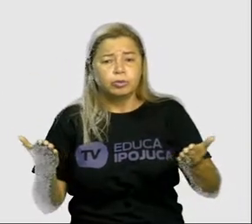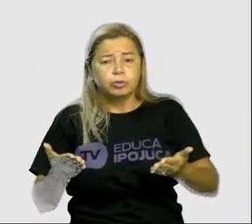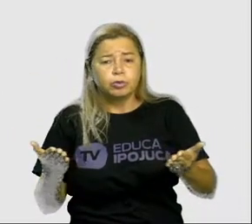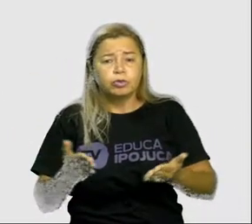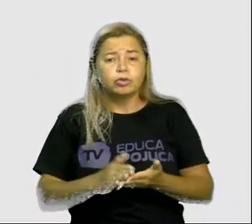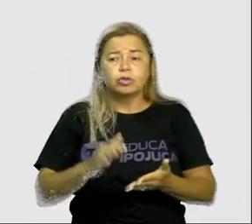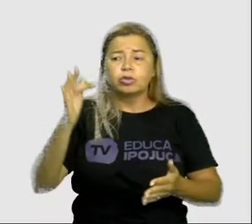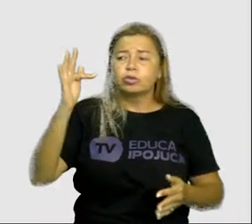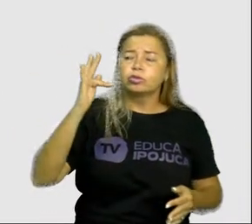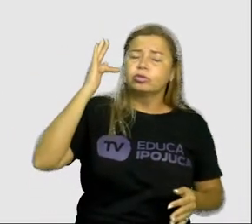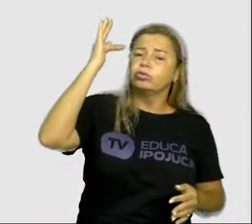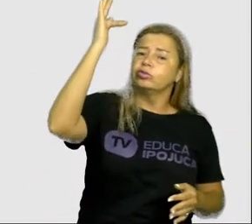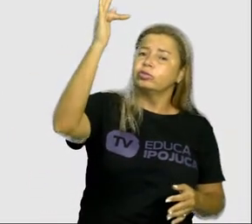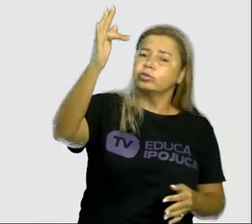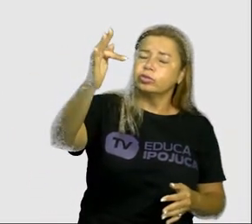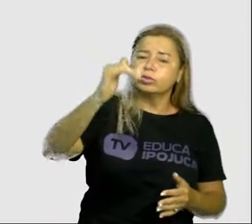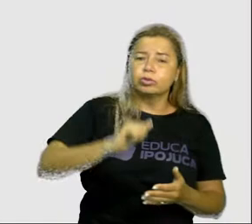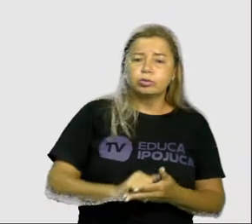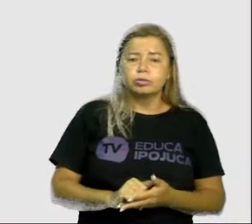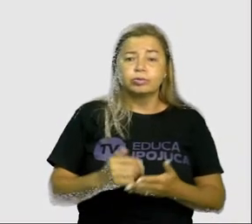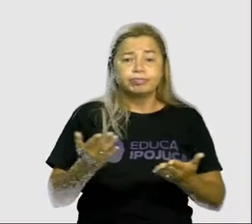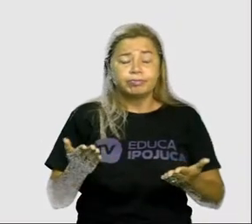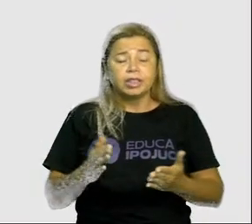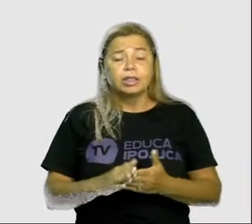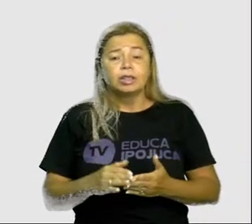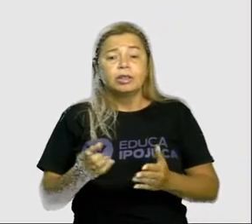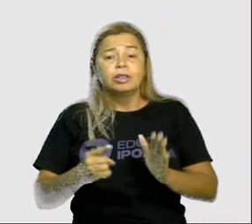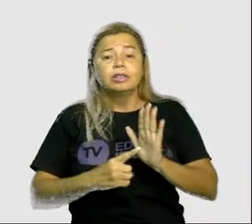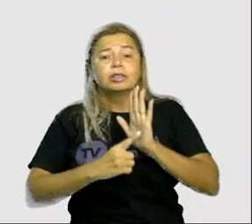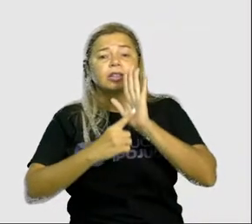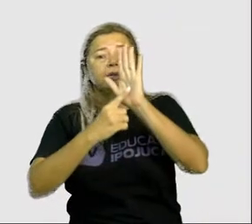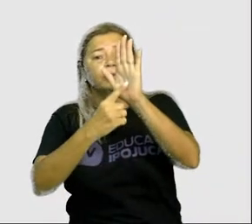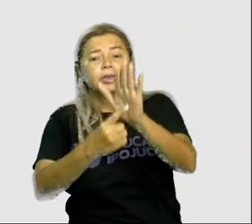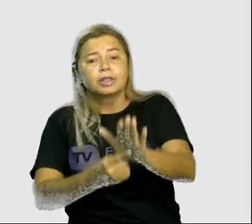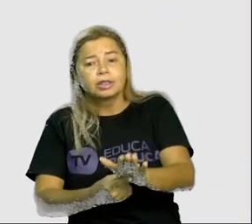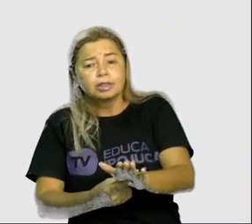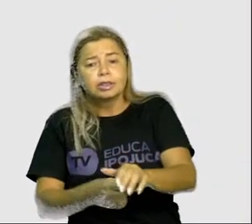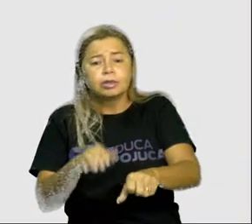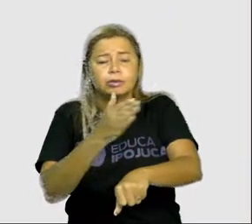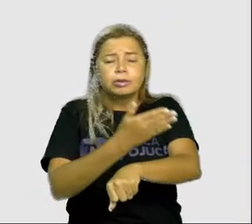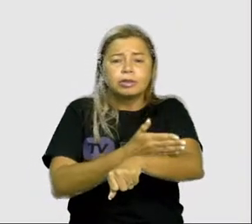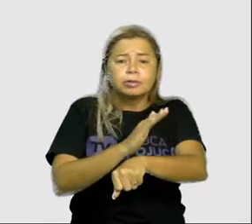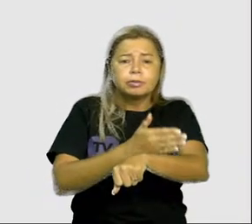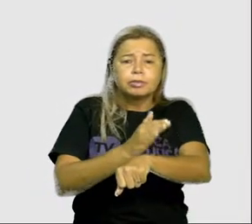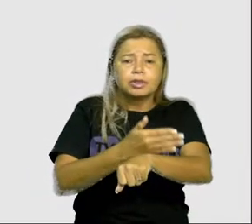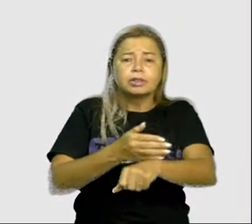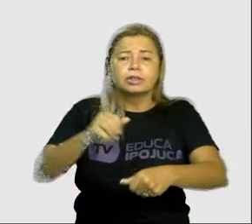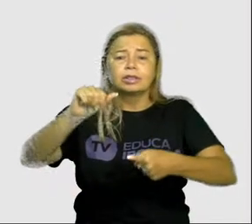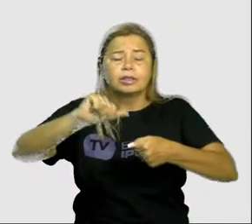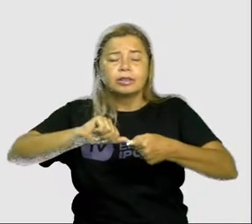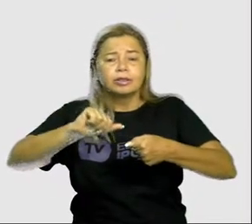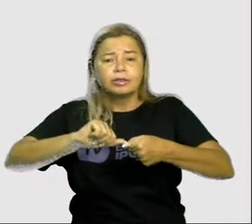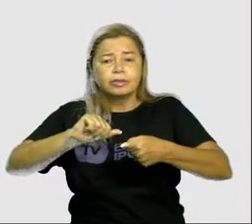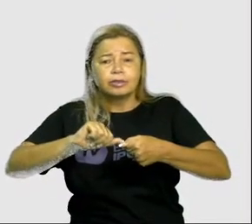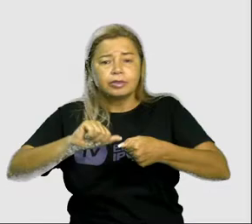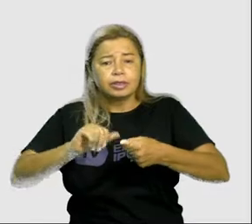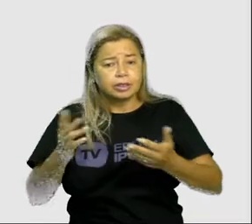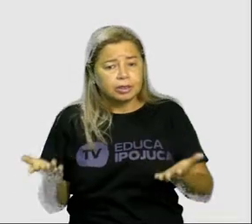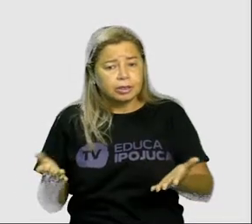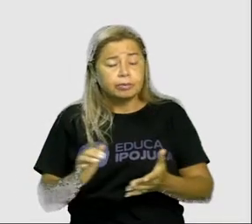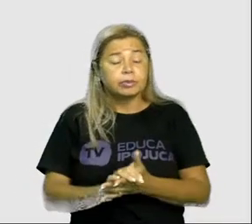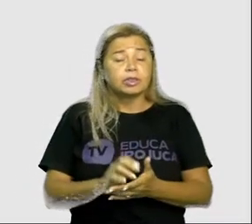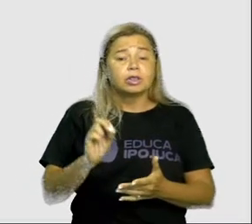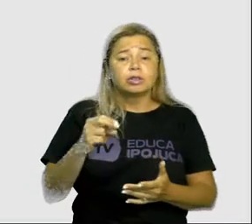verbais Ele indica momentos em que ocorre essa ação A ação no passado Que é no